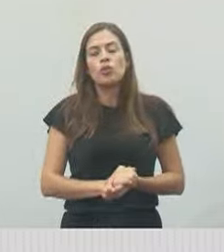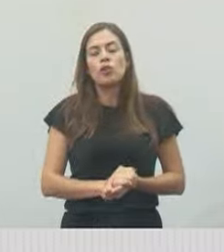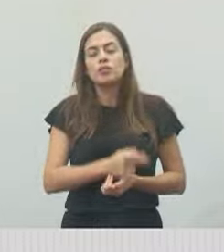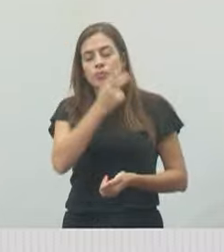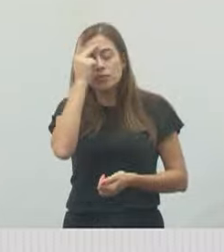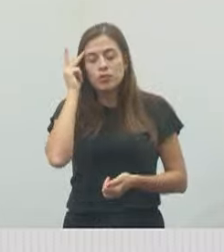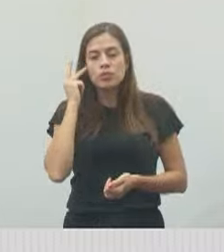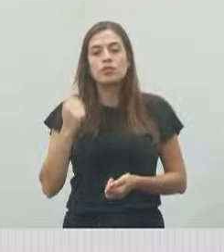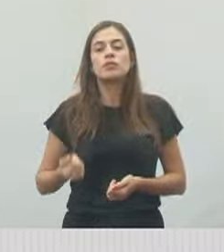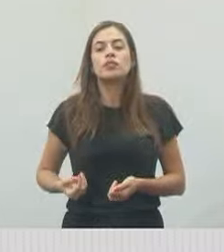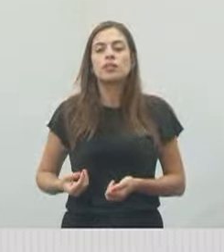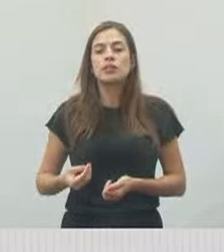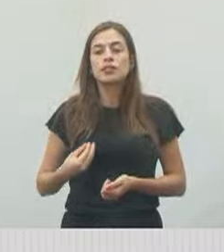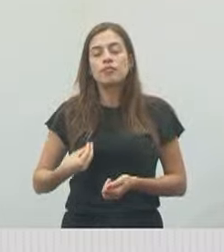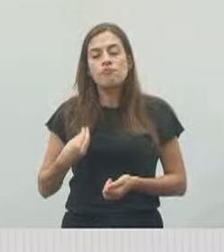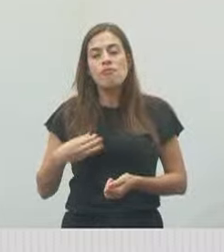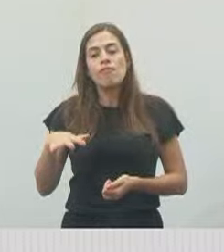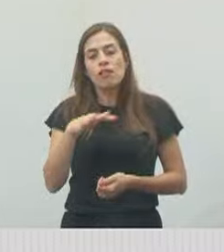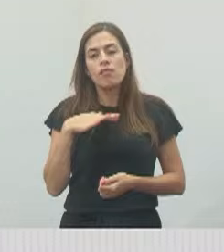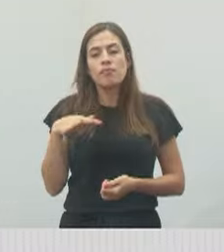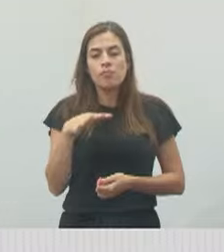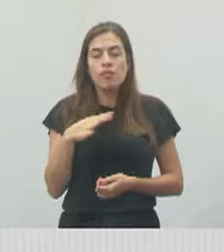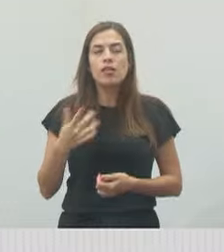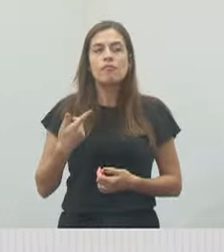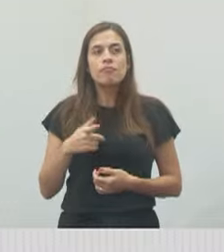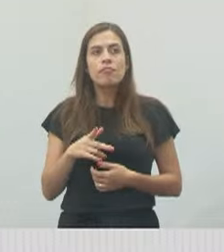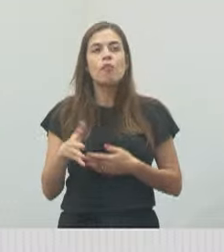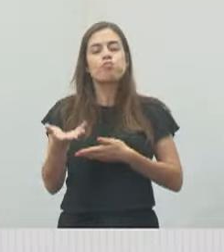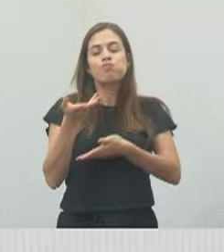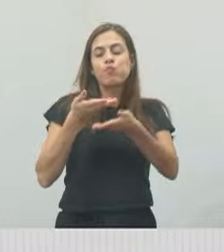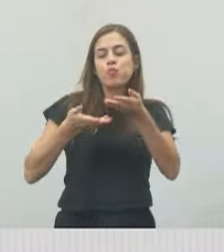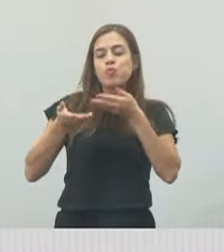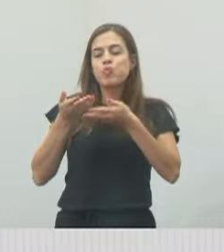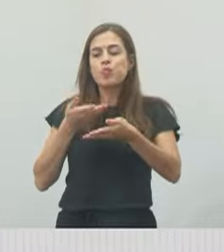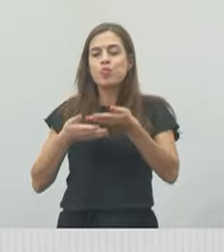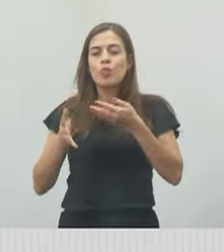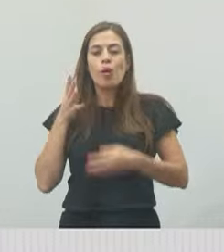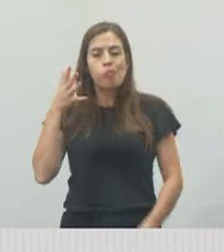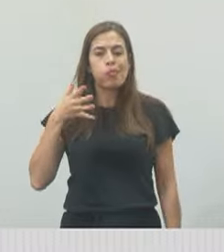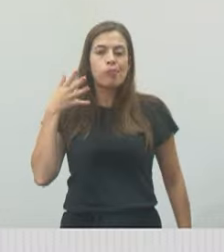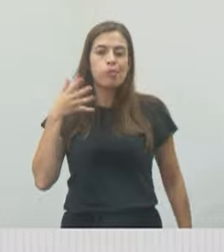casas para poder ouvir um pouco da nossa palavra.